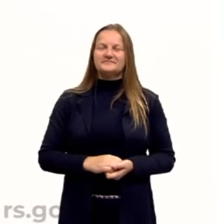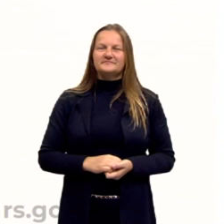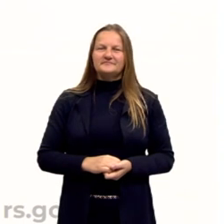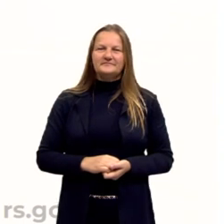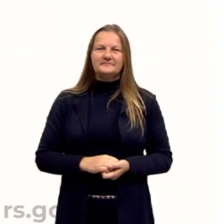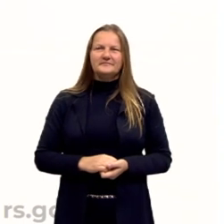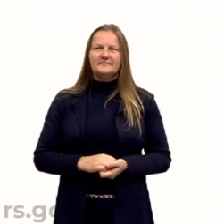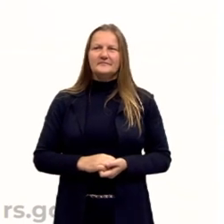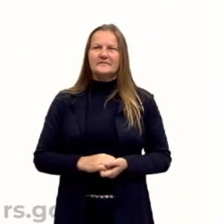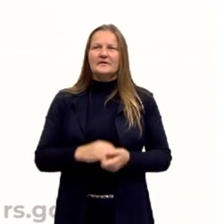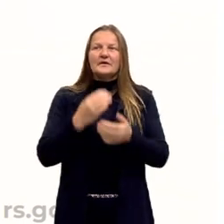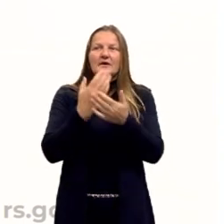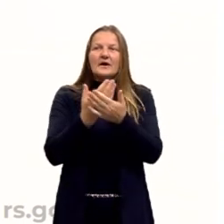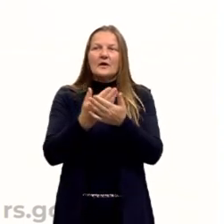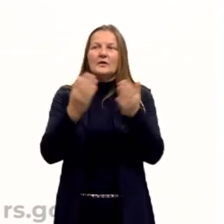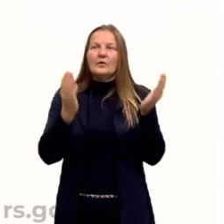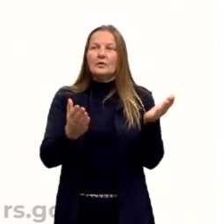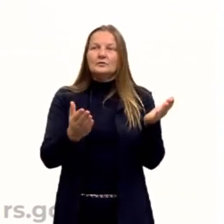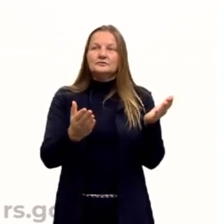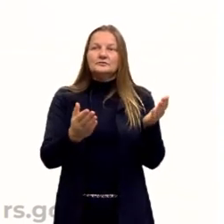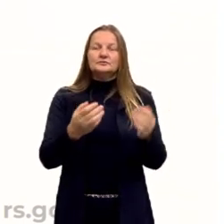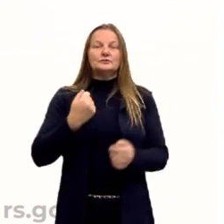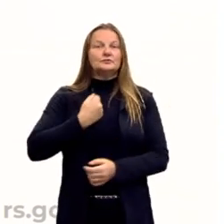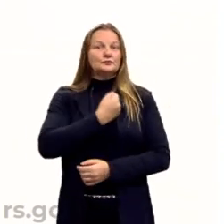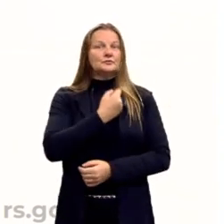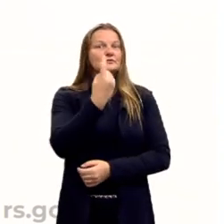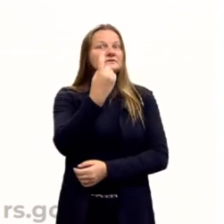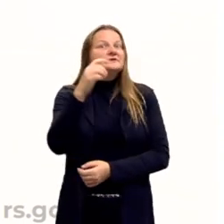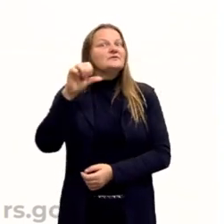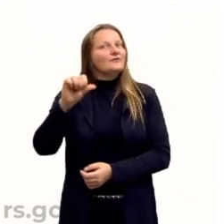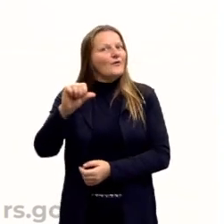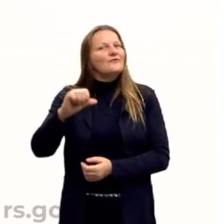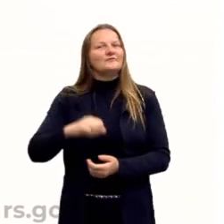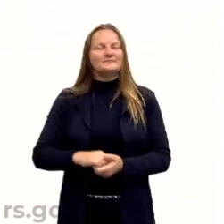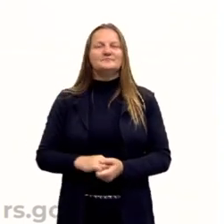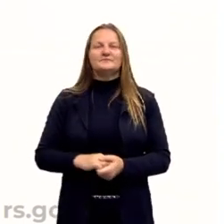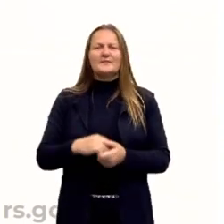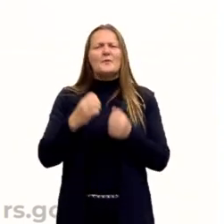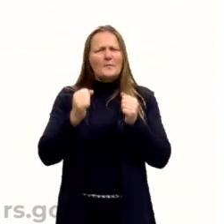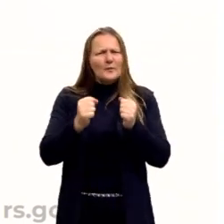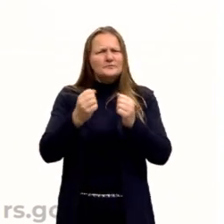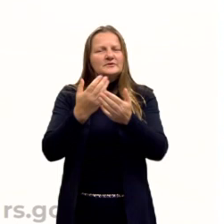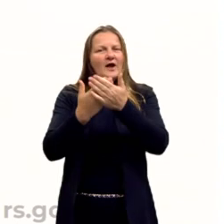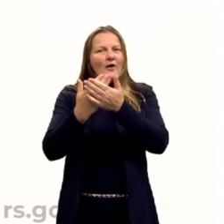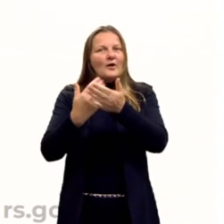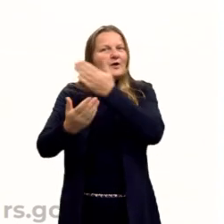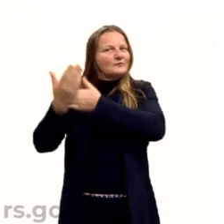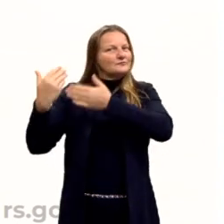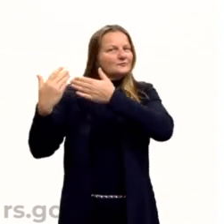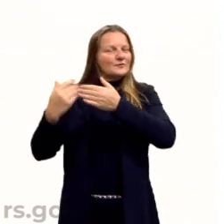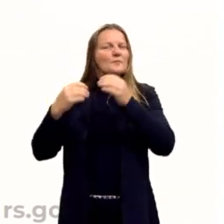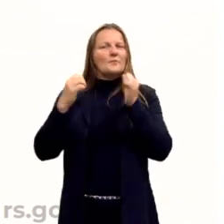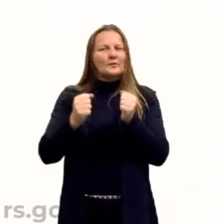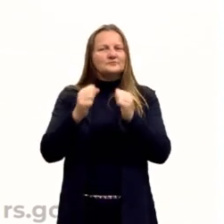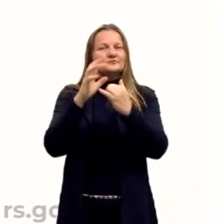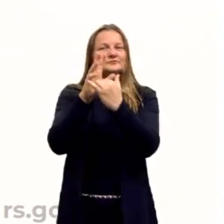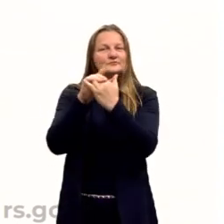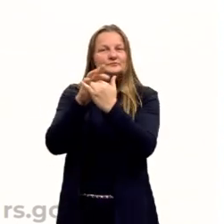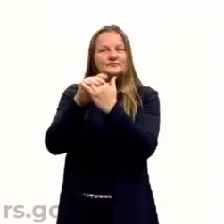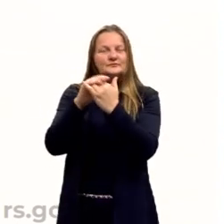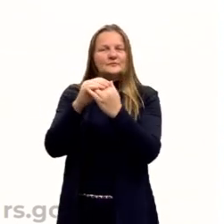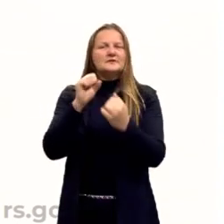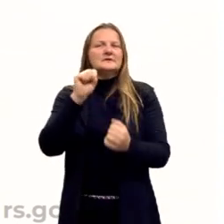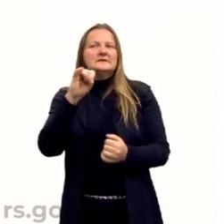Então, a nossa aula de hoje é sobre a aula de número 19, eu te convido para você assistir às aulas anteriores, se ficou alguma dúvida, por